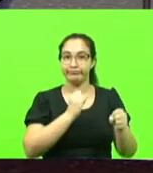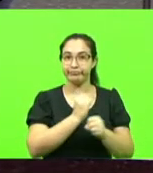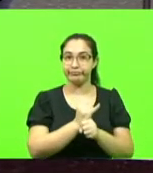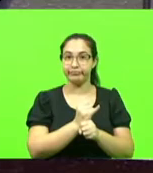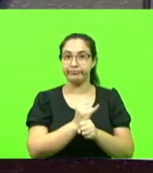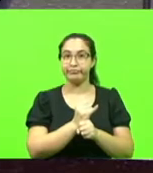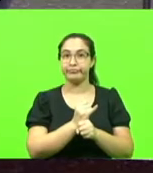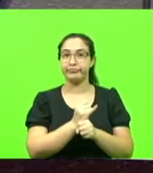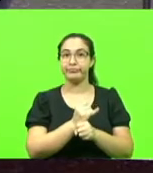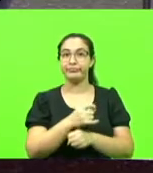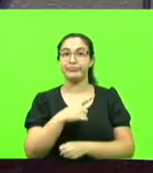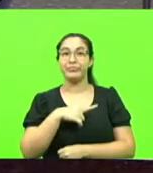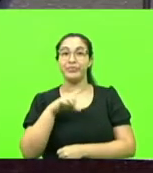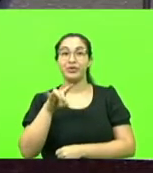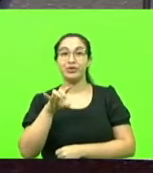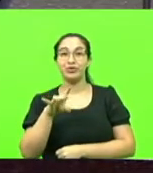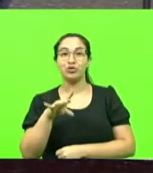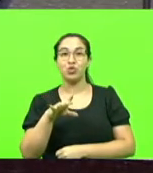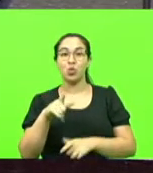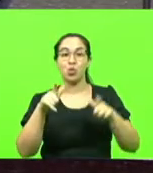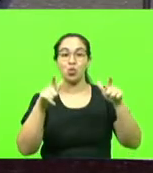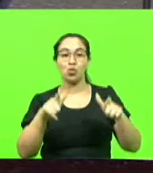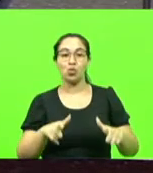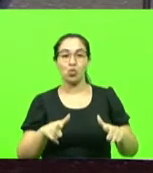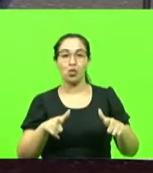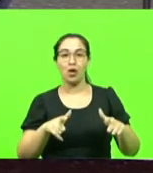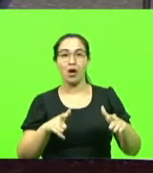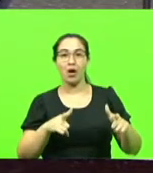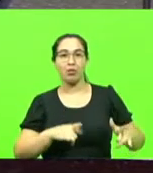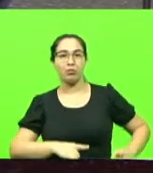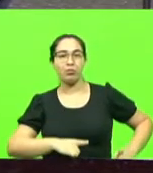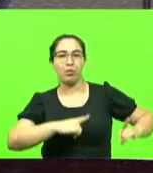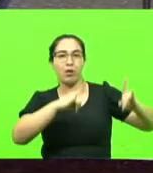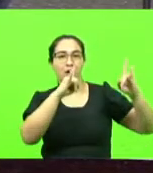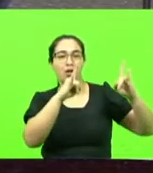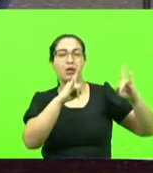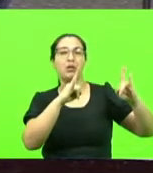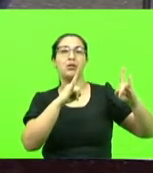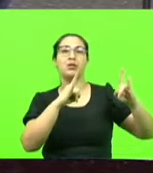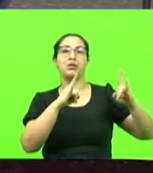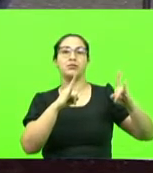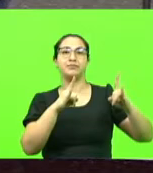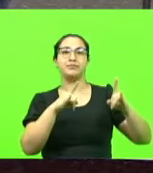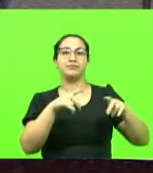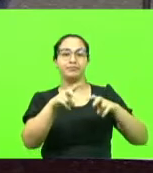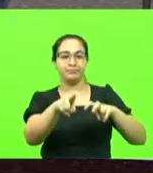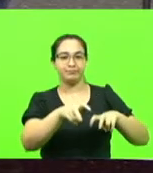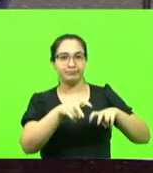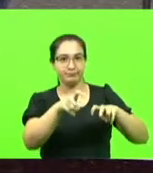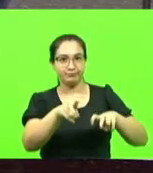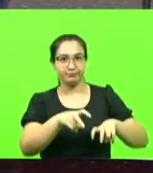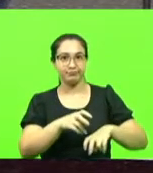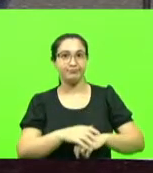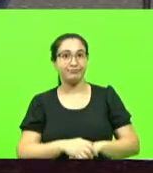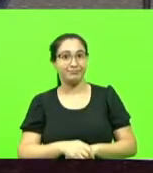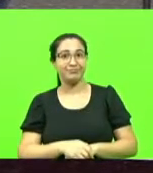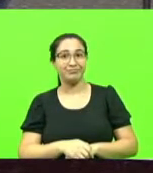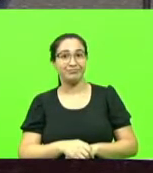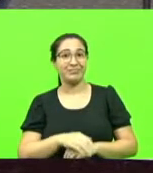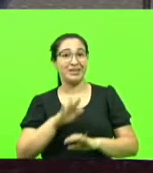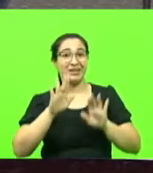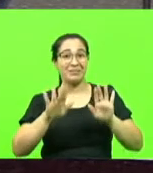rurais, onde ficam os moradores, deputado Ken Nunes. O